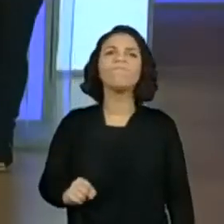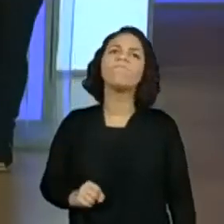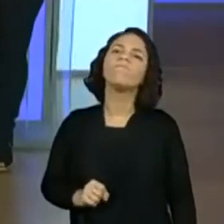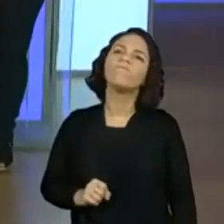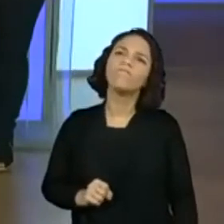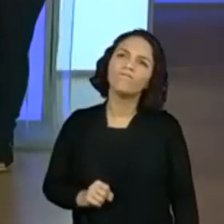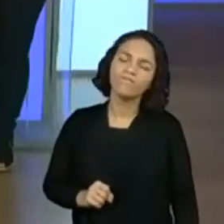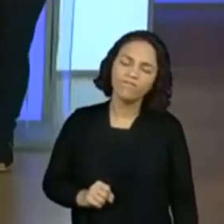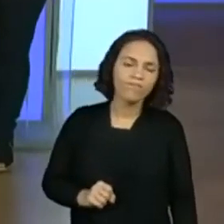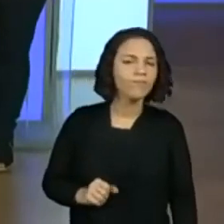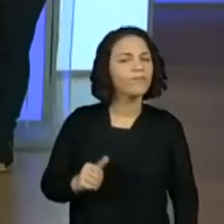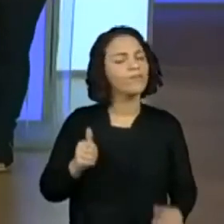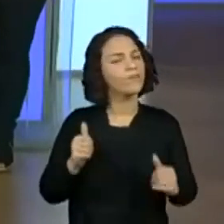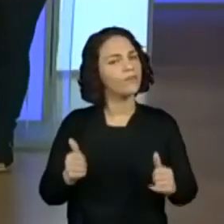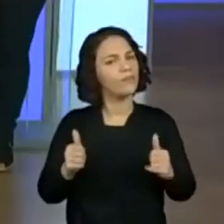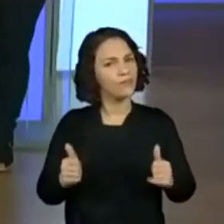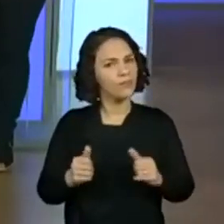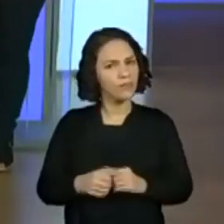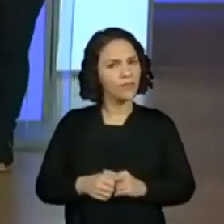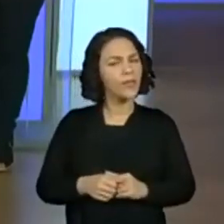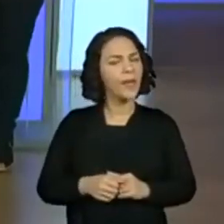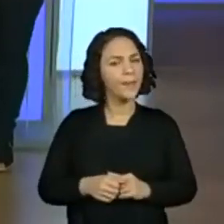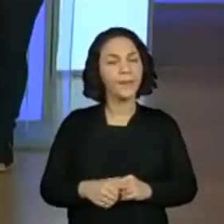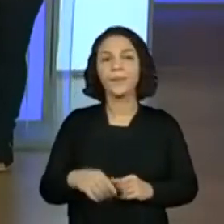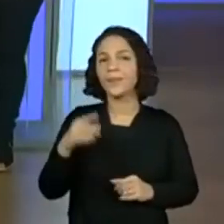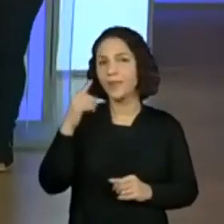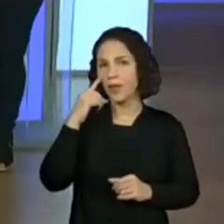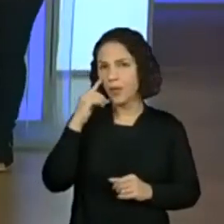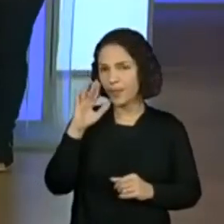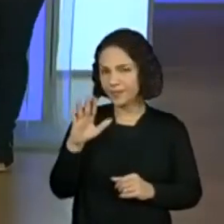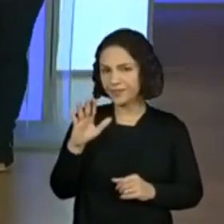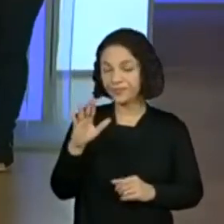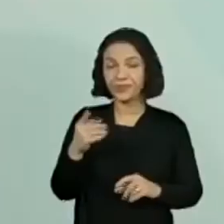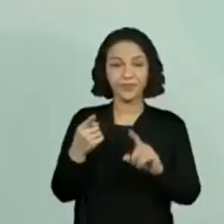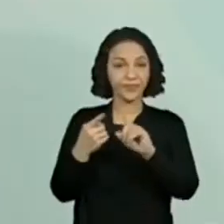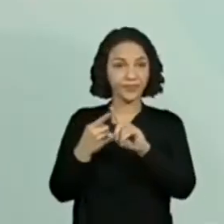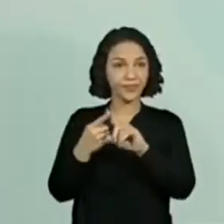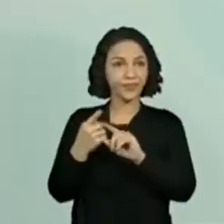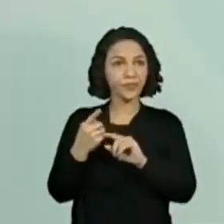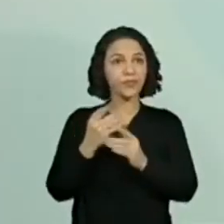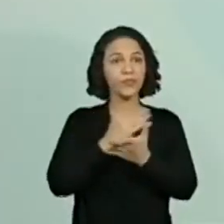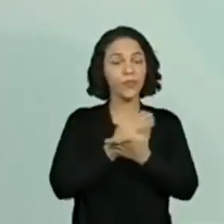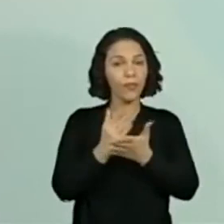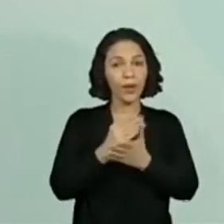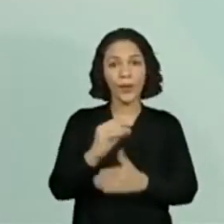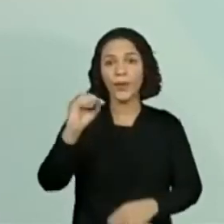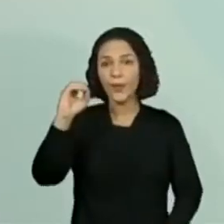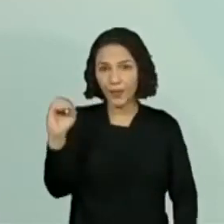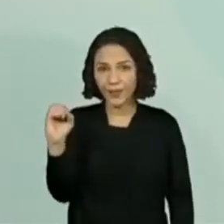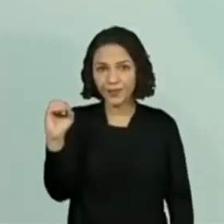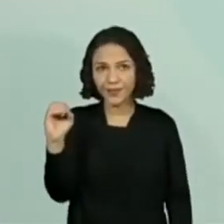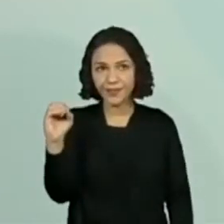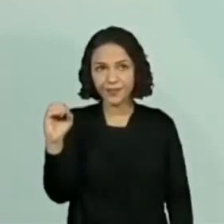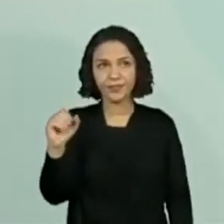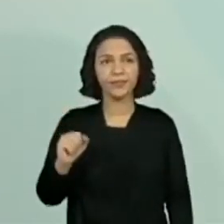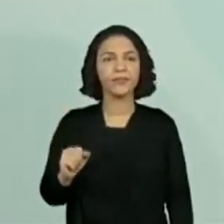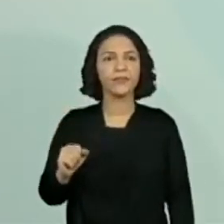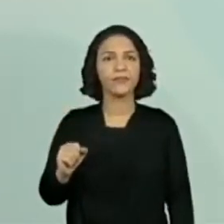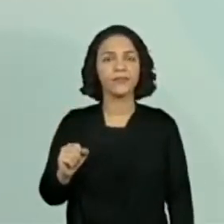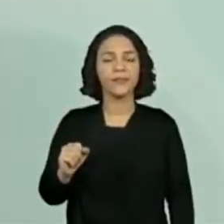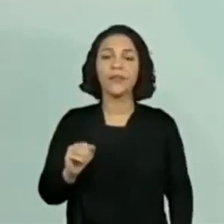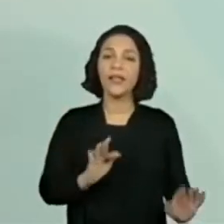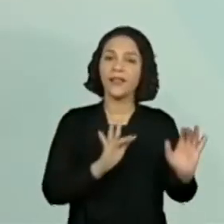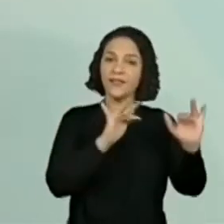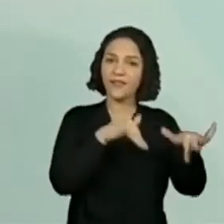com S. Então, já vou dire... O Gato de Botas. Ó, eu tenho uma que começa com O e